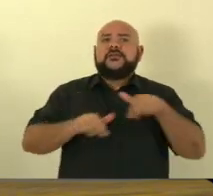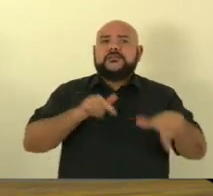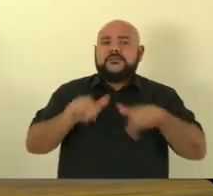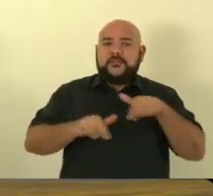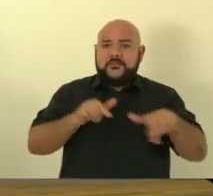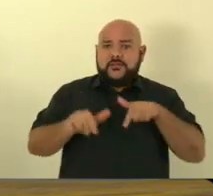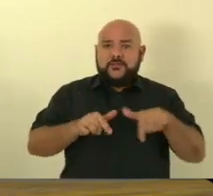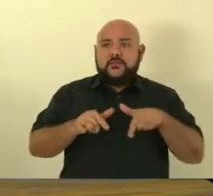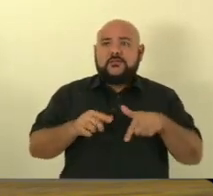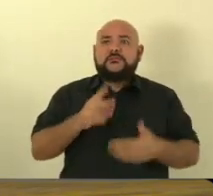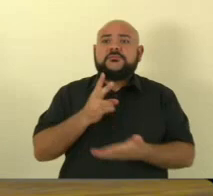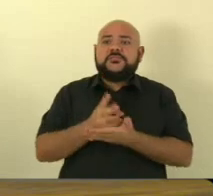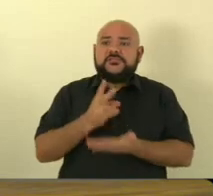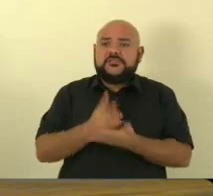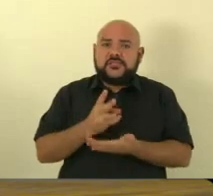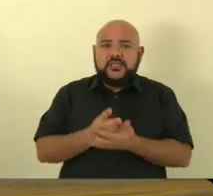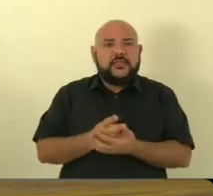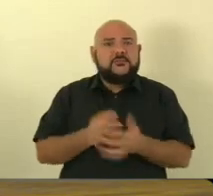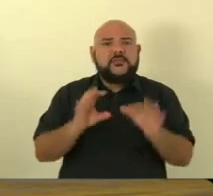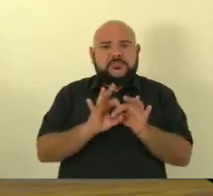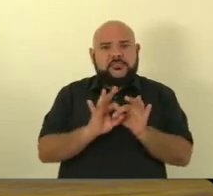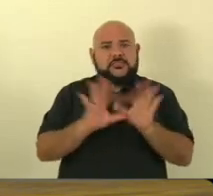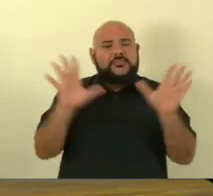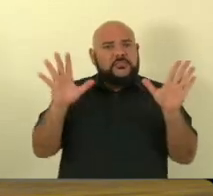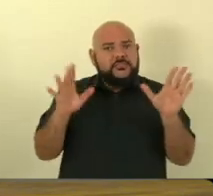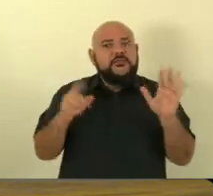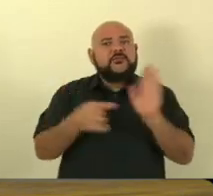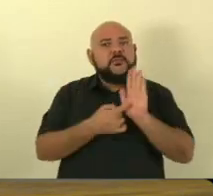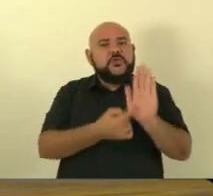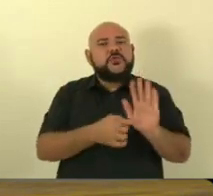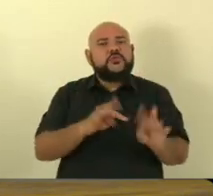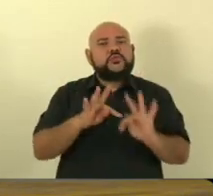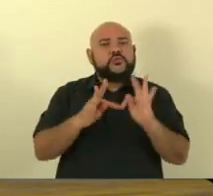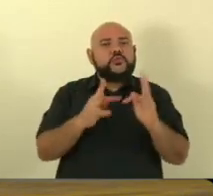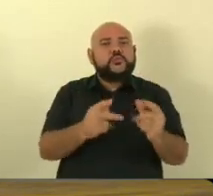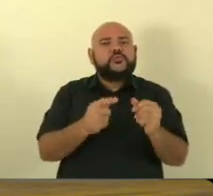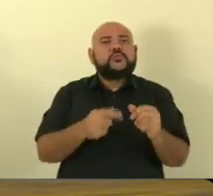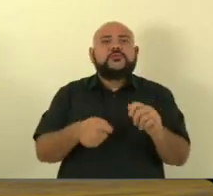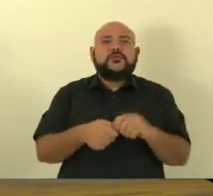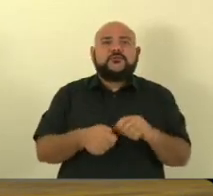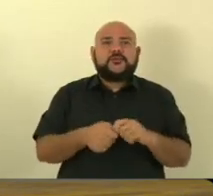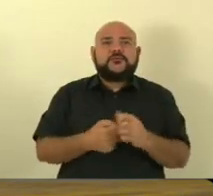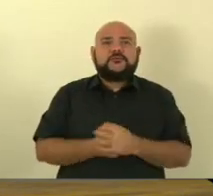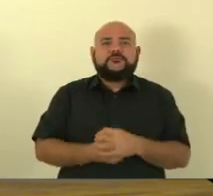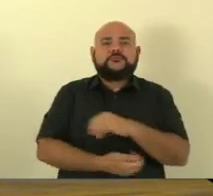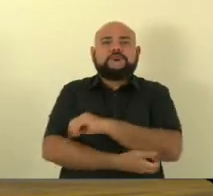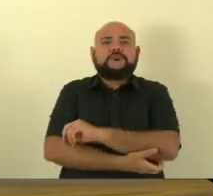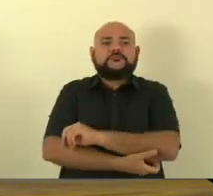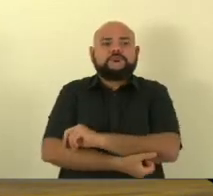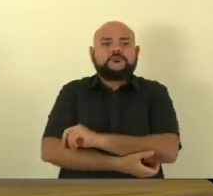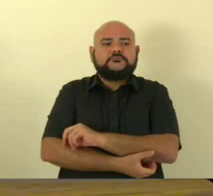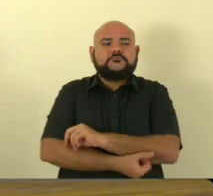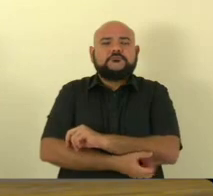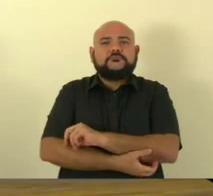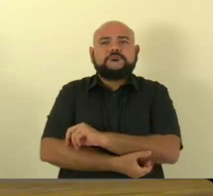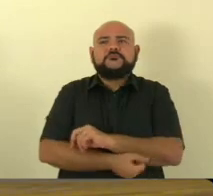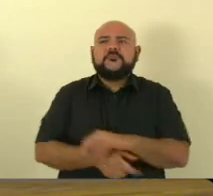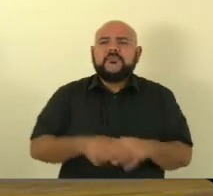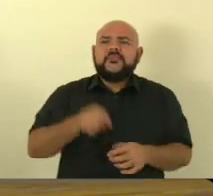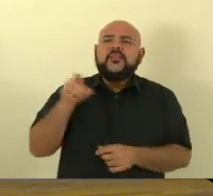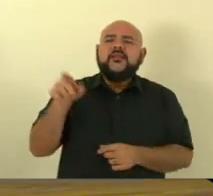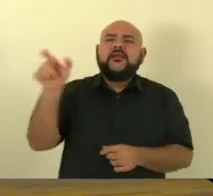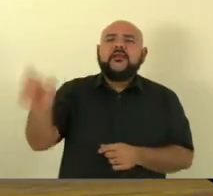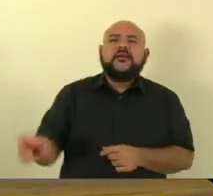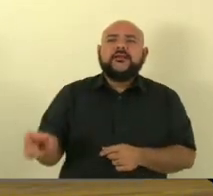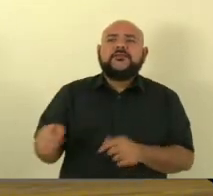transparente e independente. tanto é que ele elevou a taxa de juros para 13,75